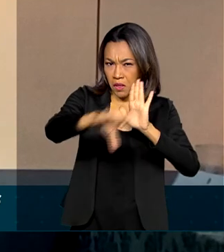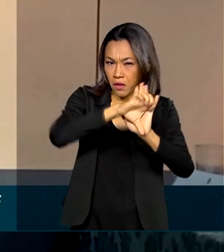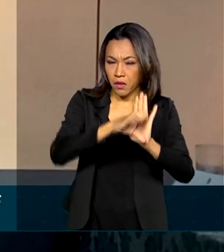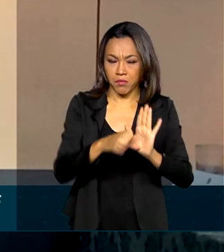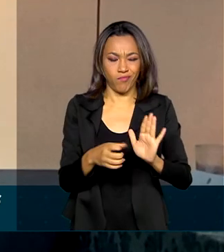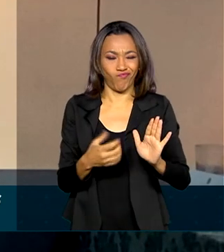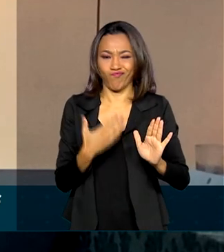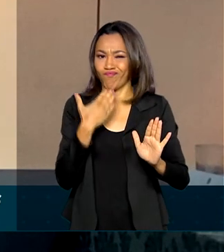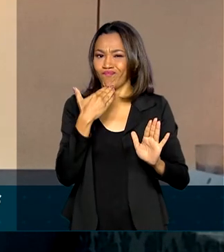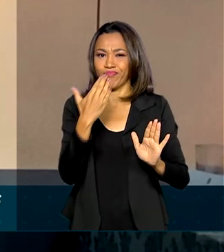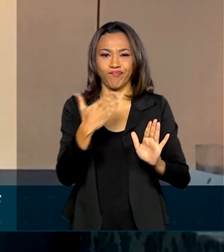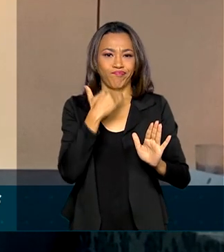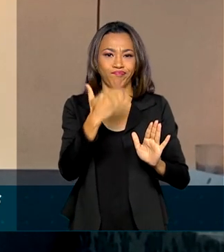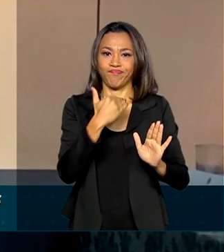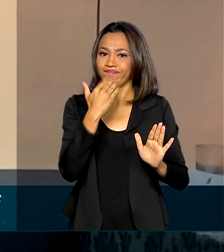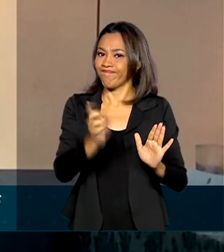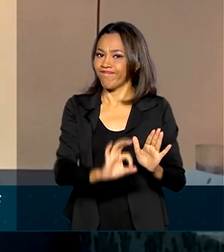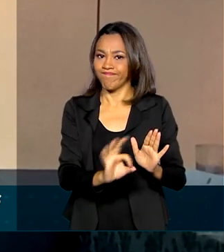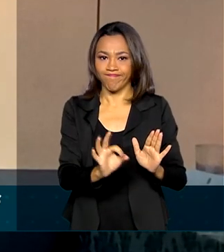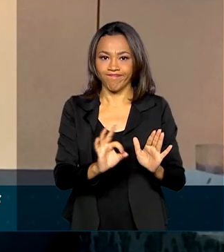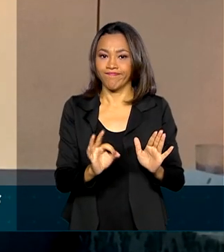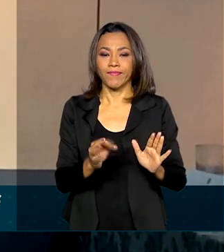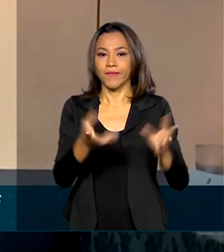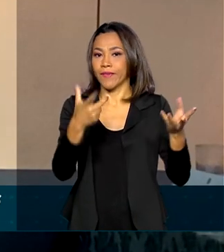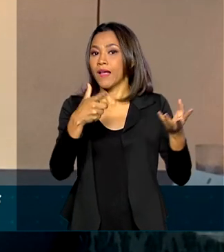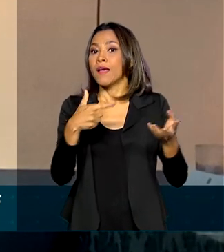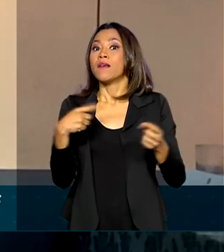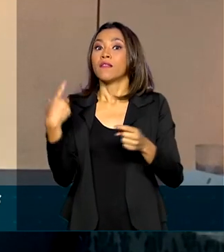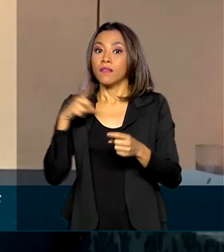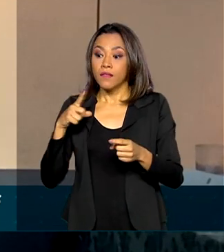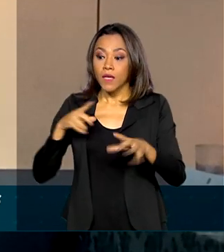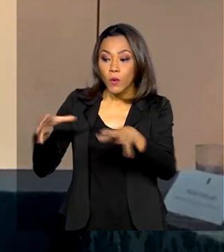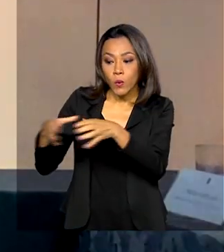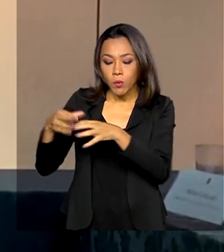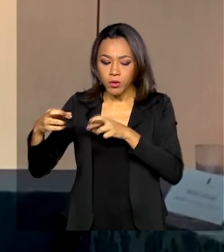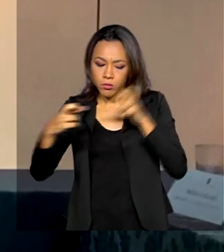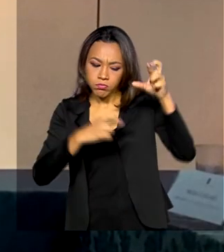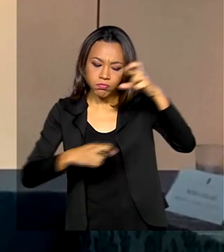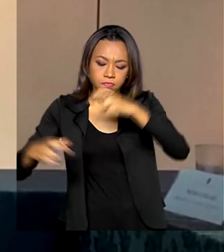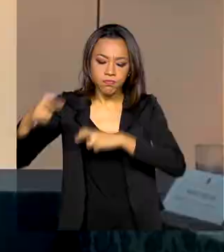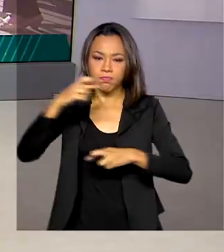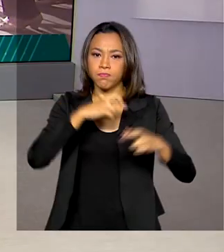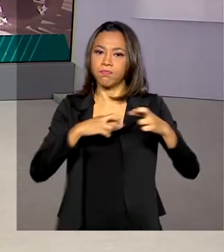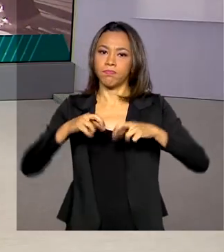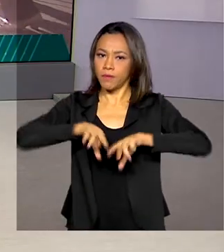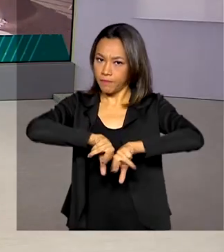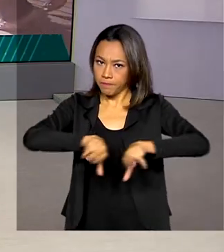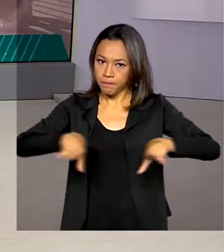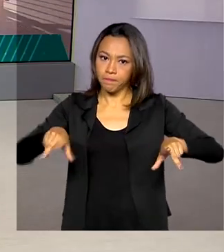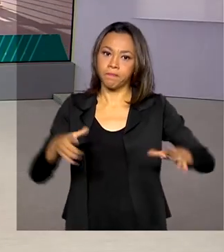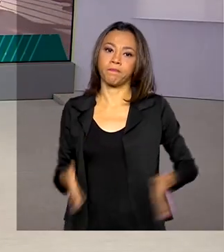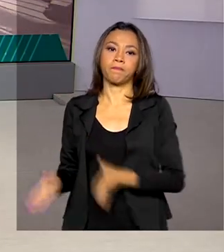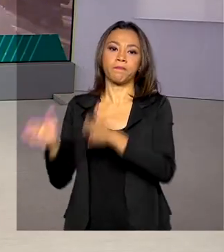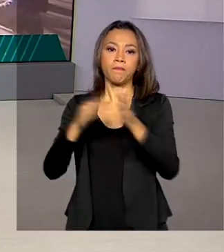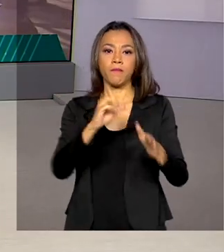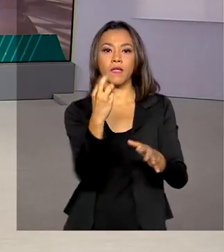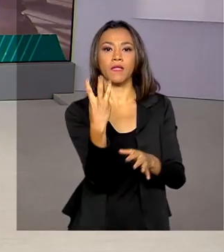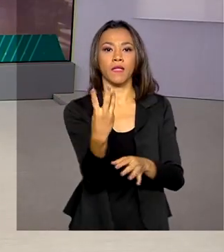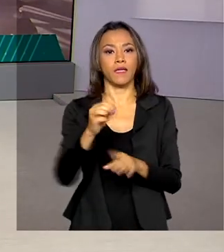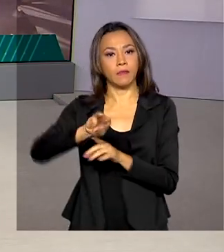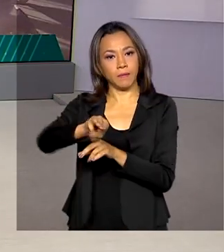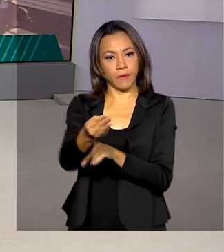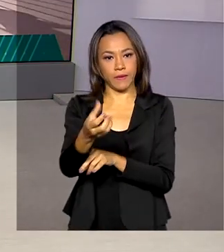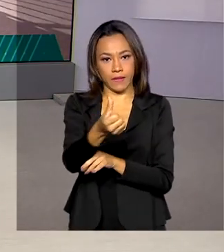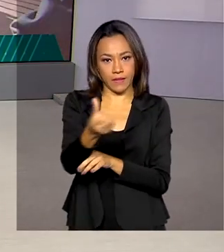no sentido de adotar estratégias de inteligência, fiscalização, integração e mobilização. 3 milhões e 600